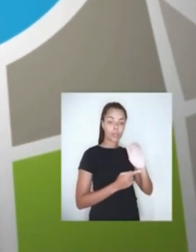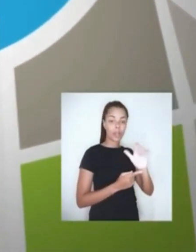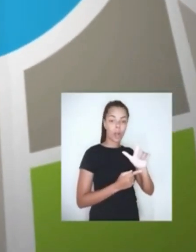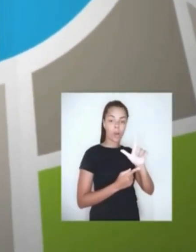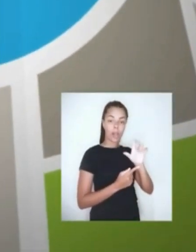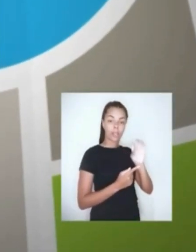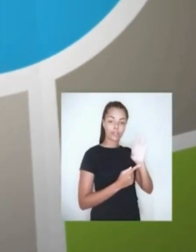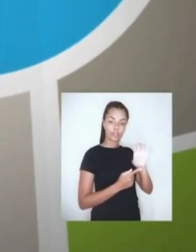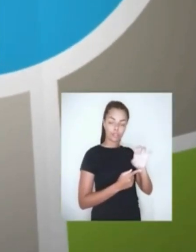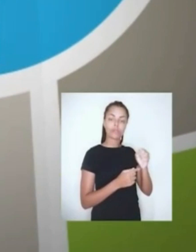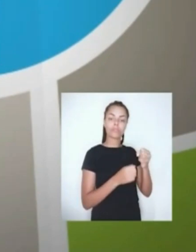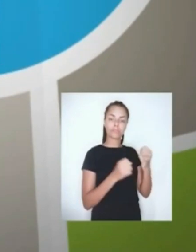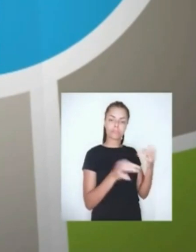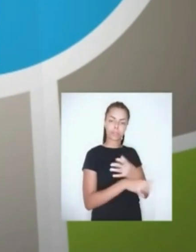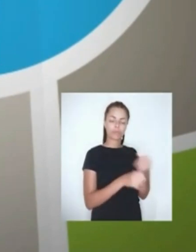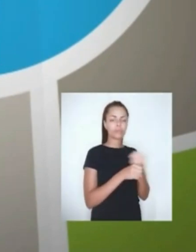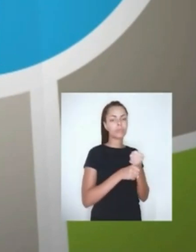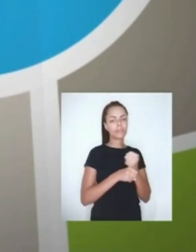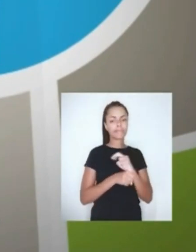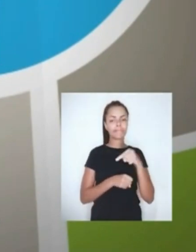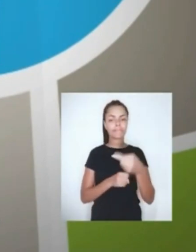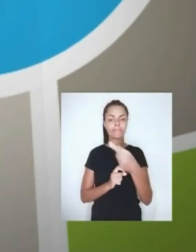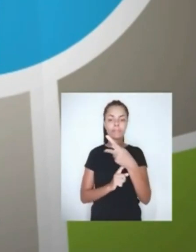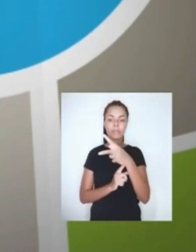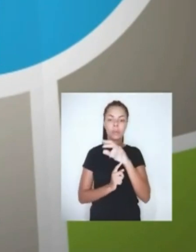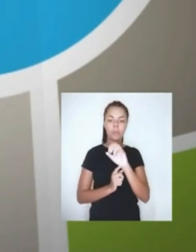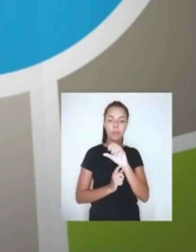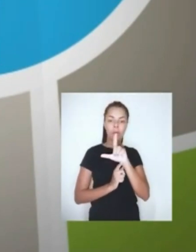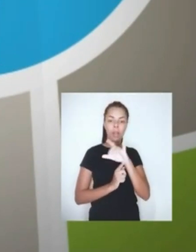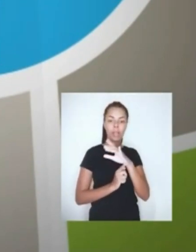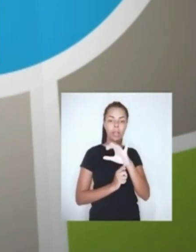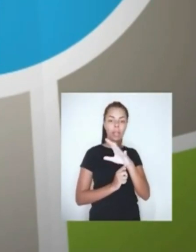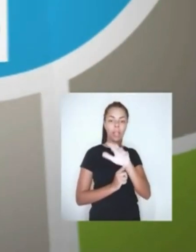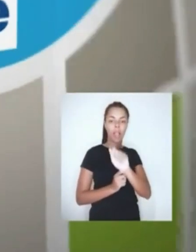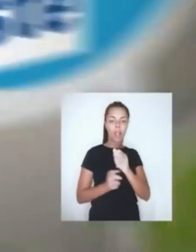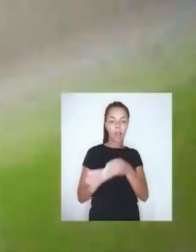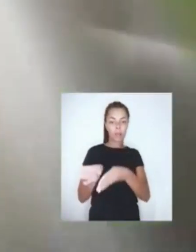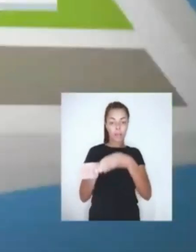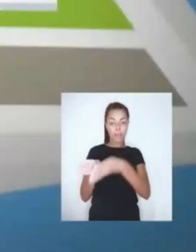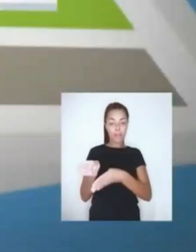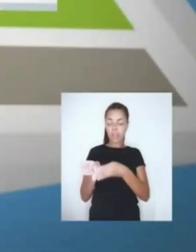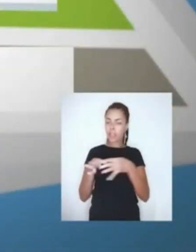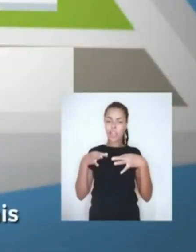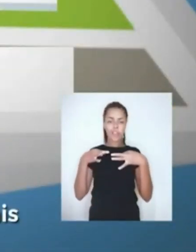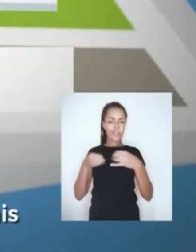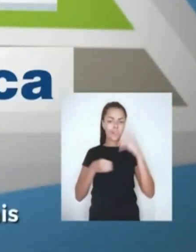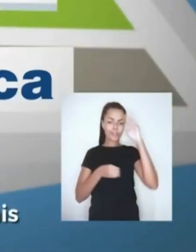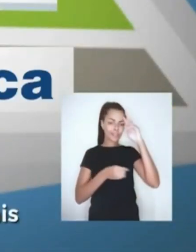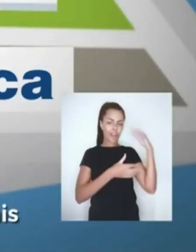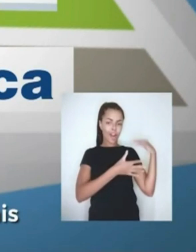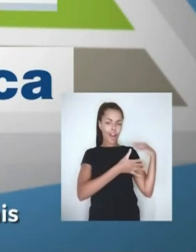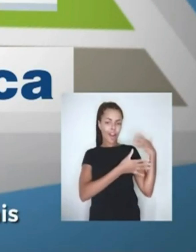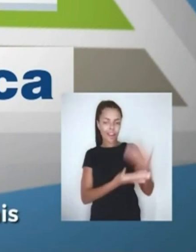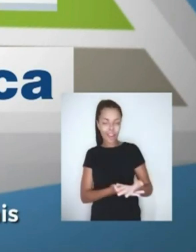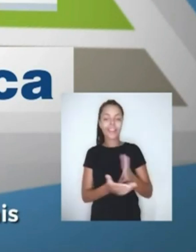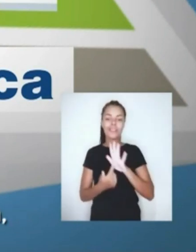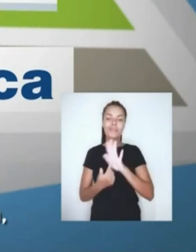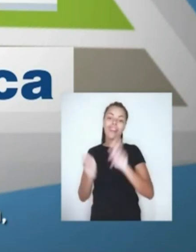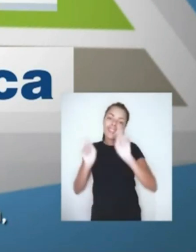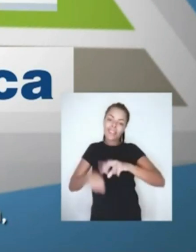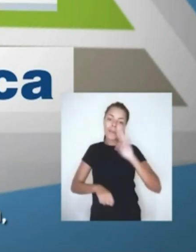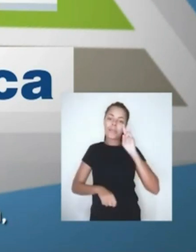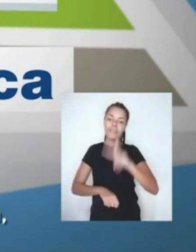Regional Leste e anos depois é atendido na Policlínica de Benfica, todo o histórico médico dele vai estar disponível para os